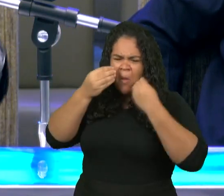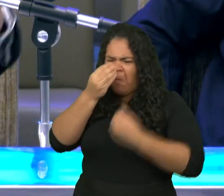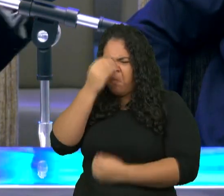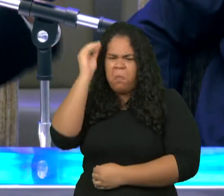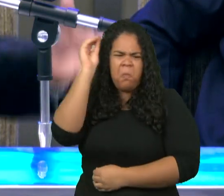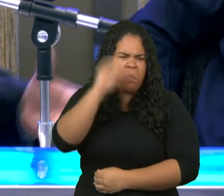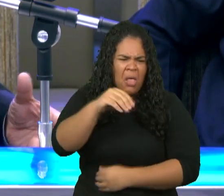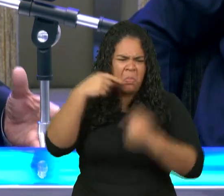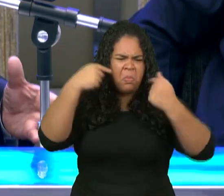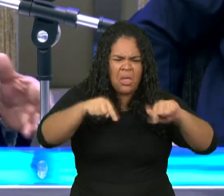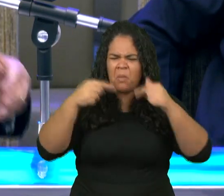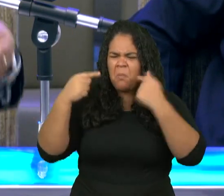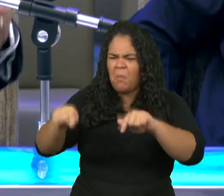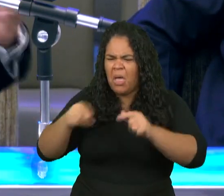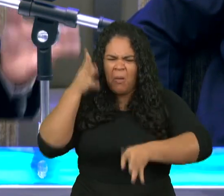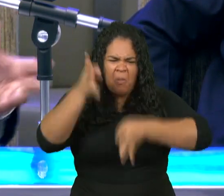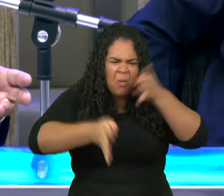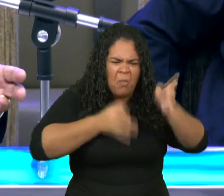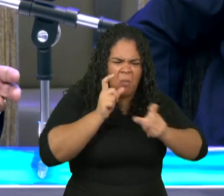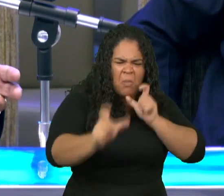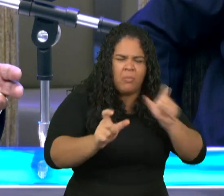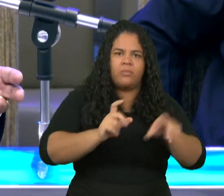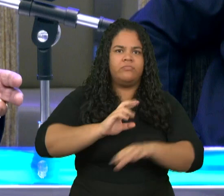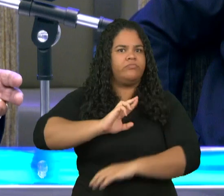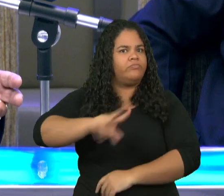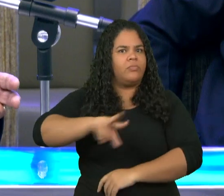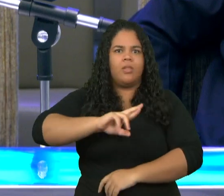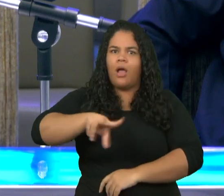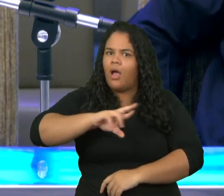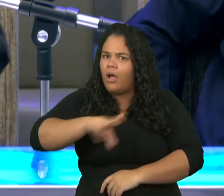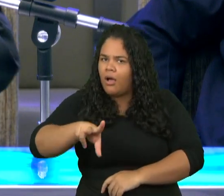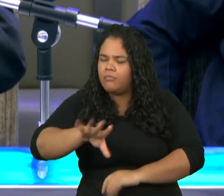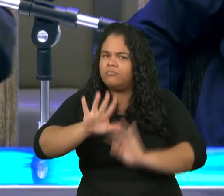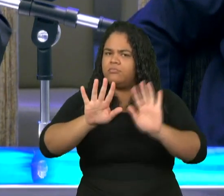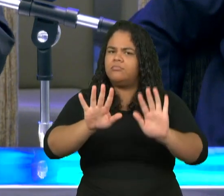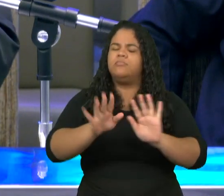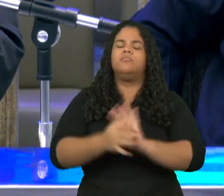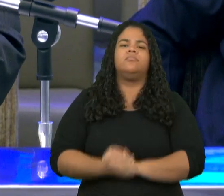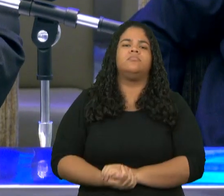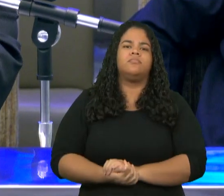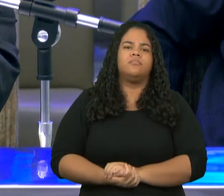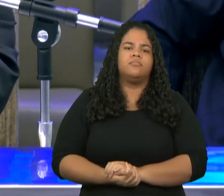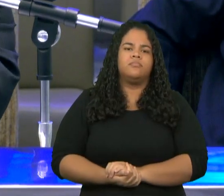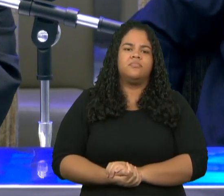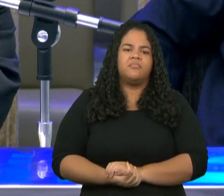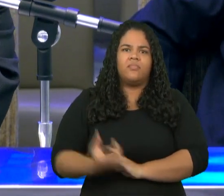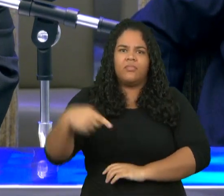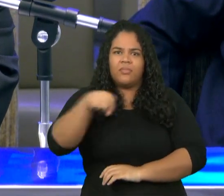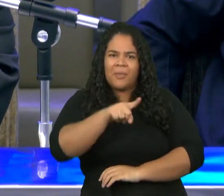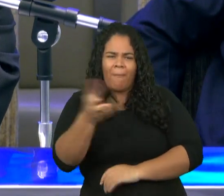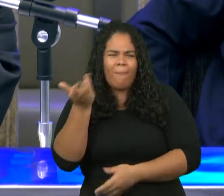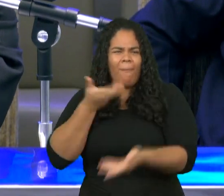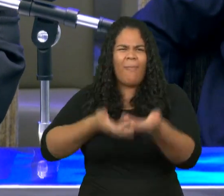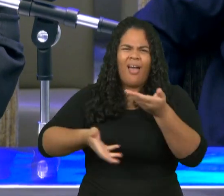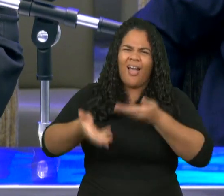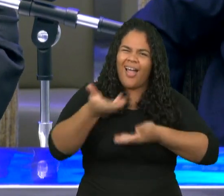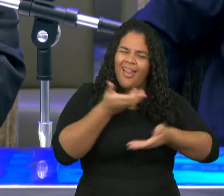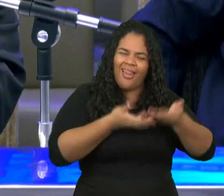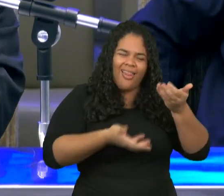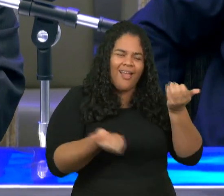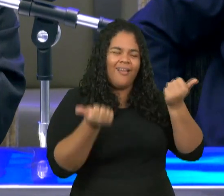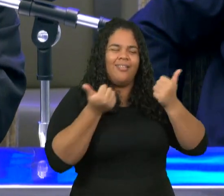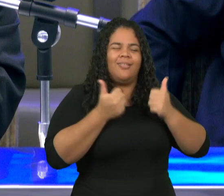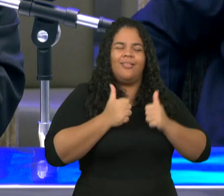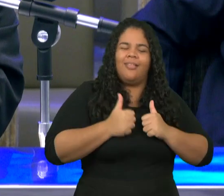não professam a mesma fé não é isso que eu estou falando agora você não pode ter comunhão não pode